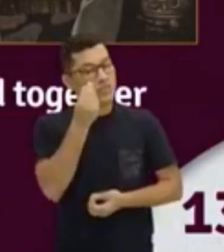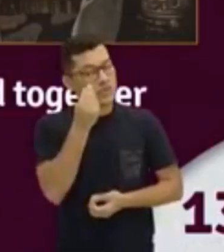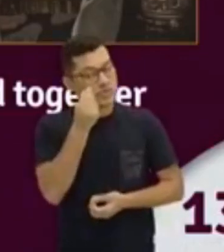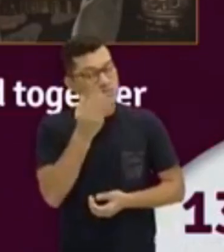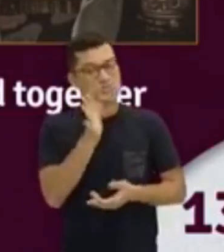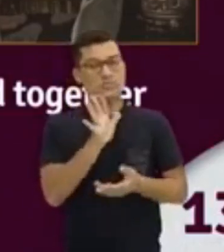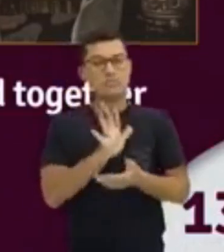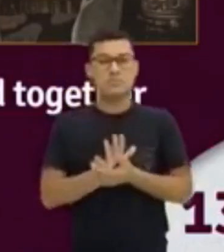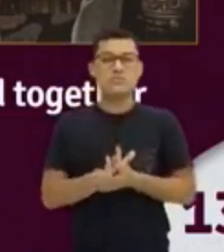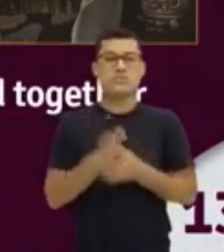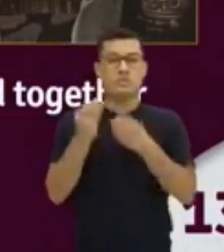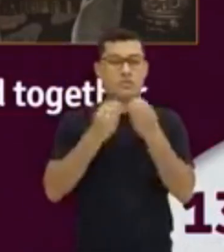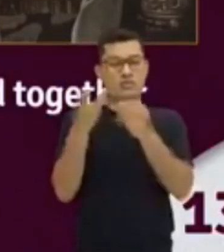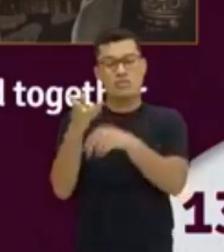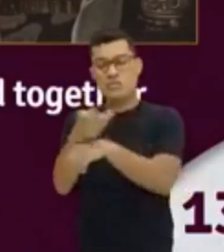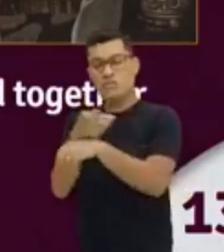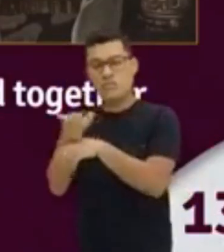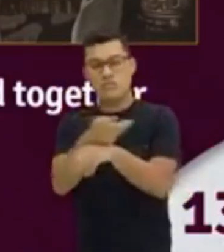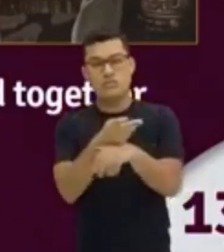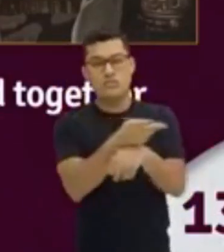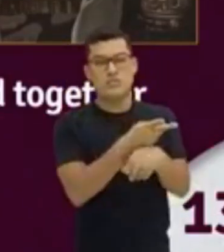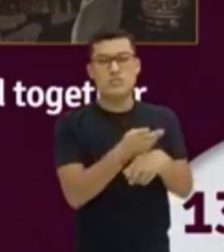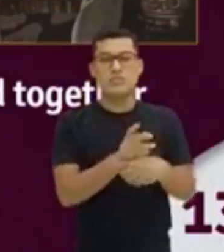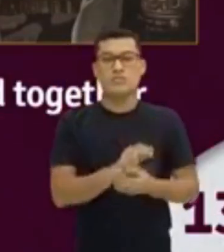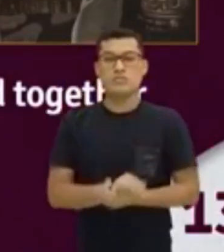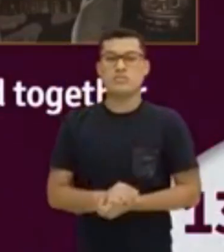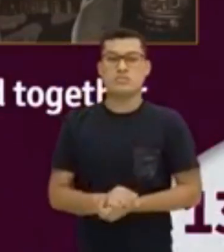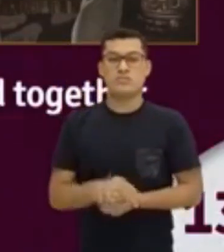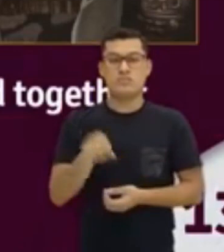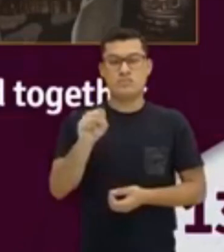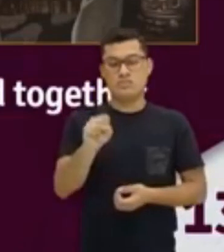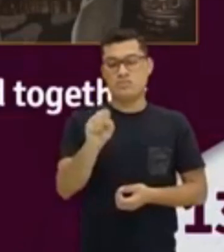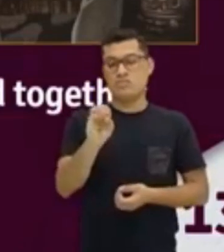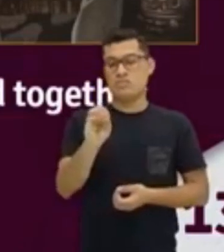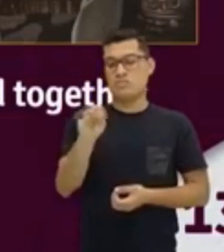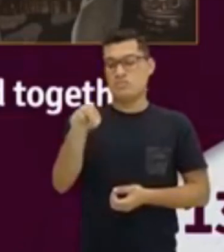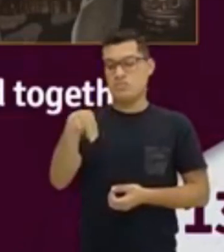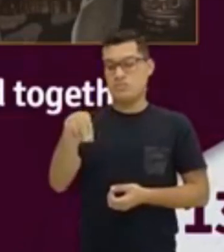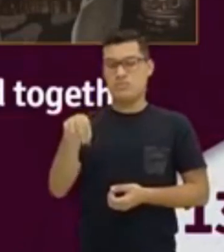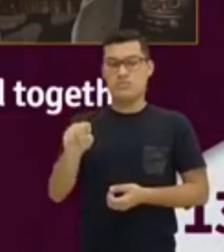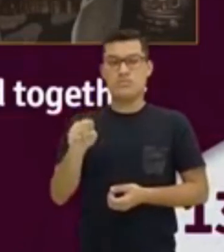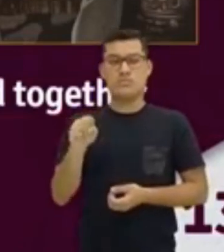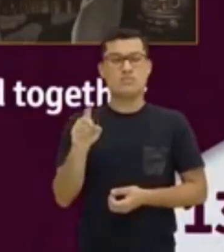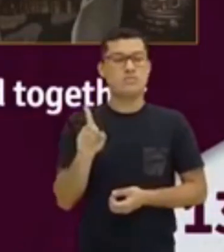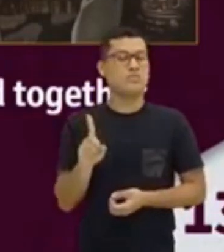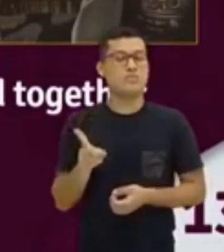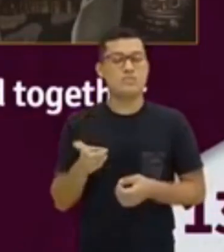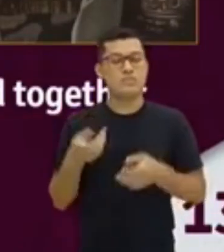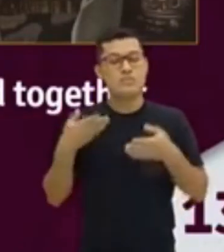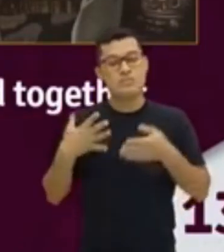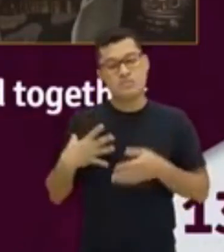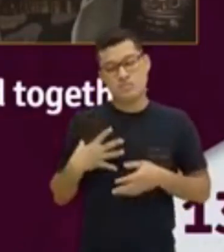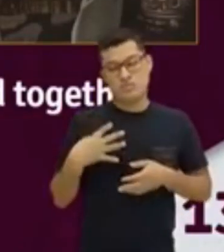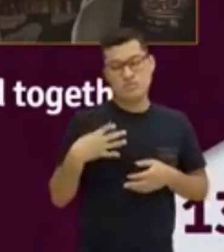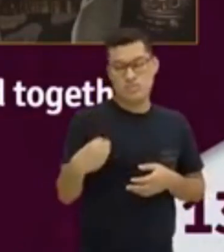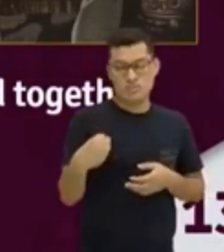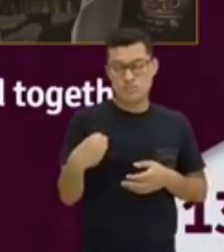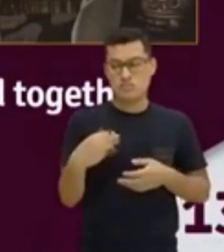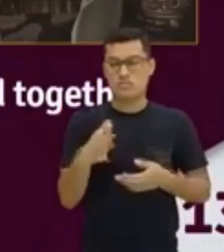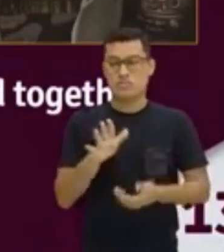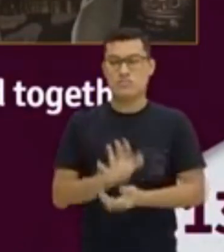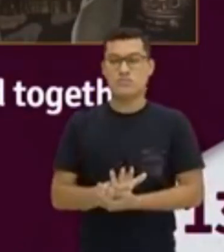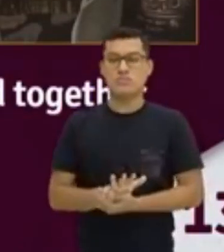como você vai buscar. E aqui, os filhos. Também não é transparente. Nesse texto,